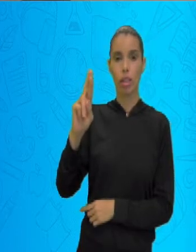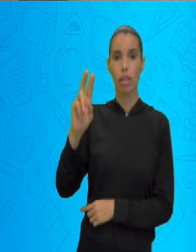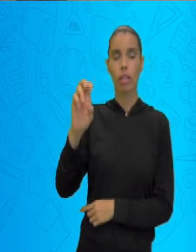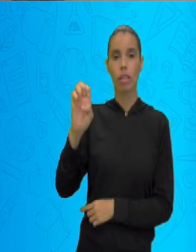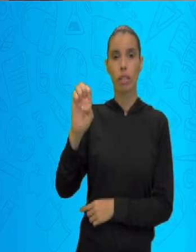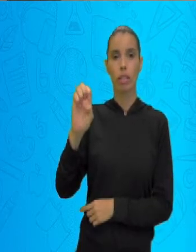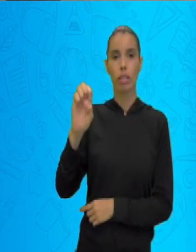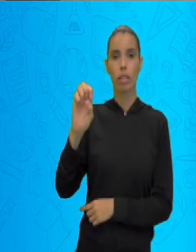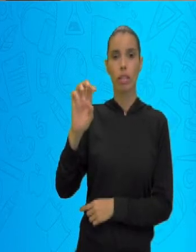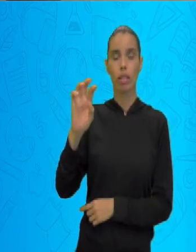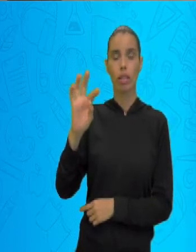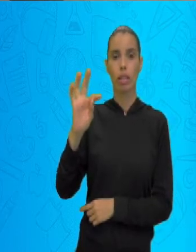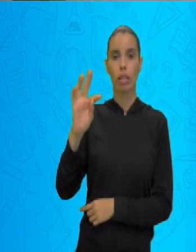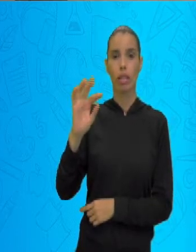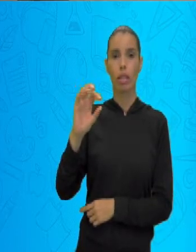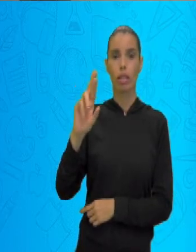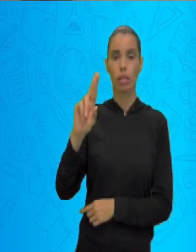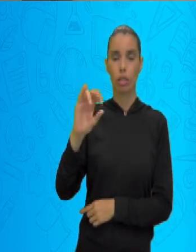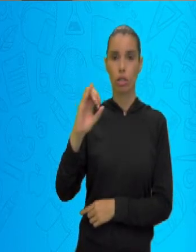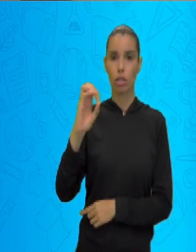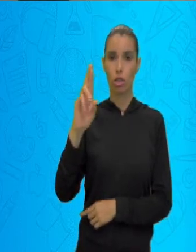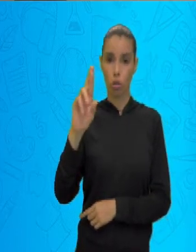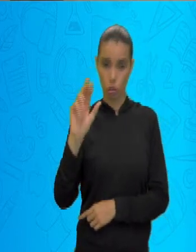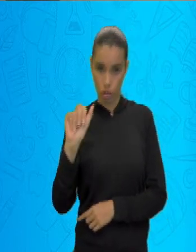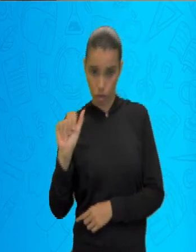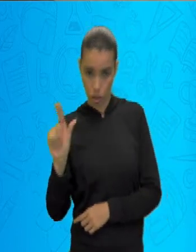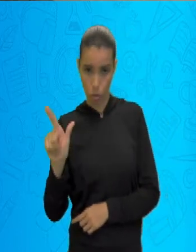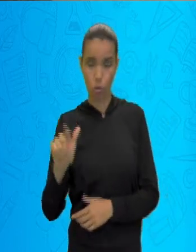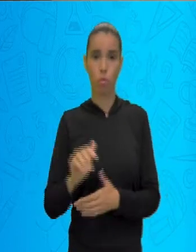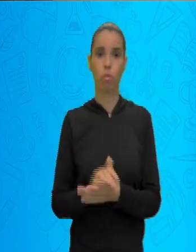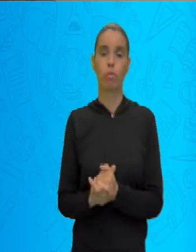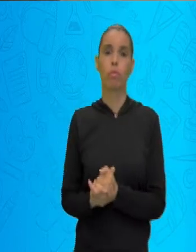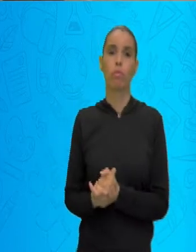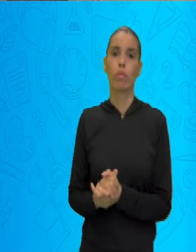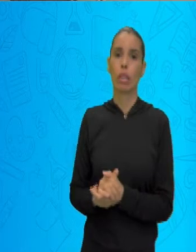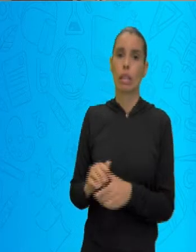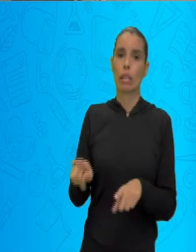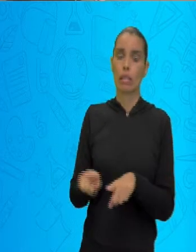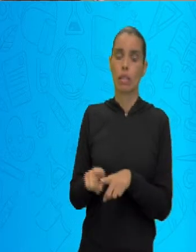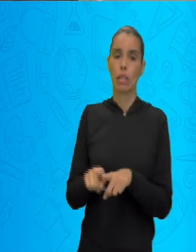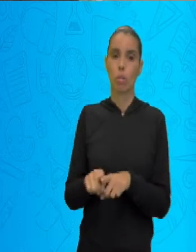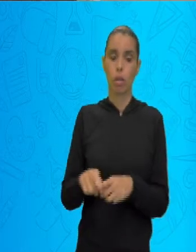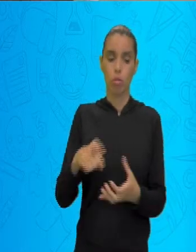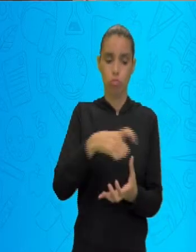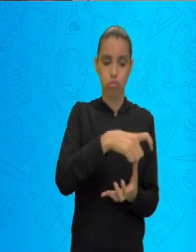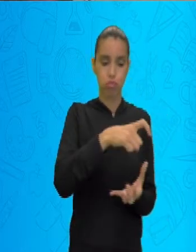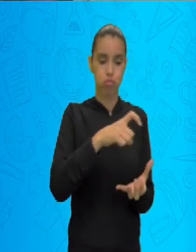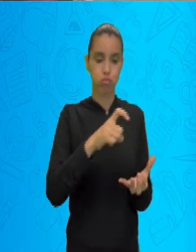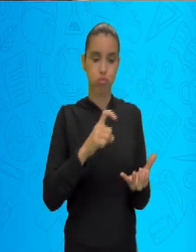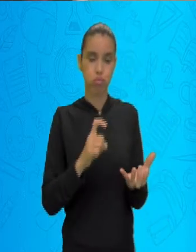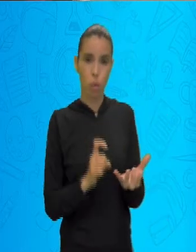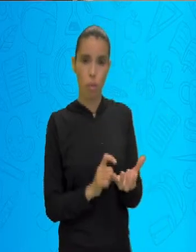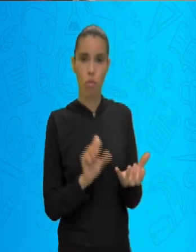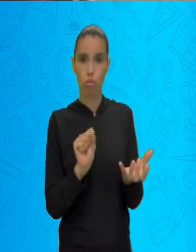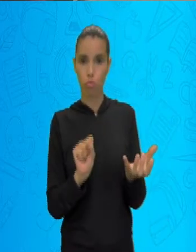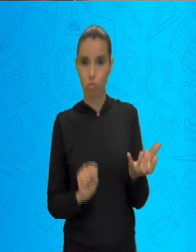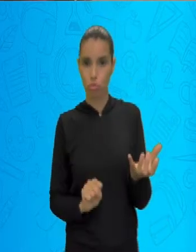norte-oriental, oriental e meridional, sul.